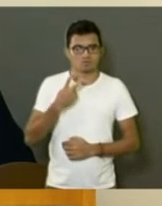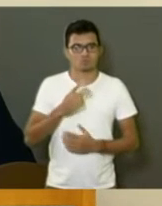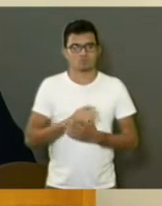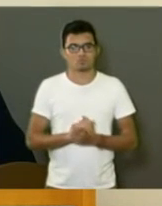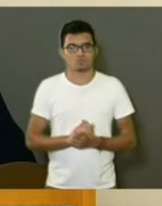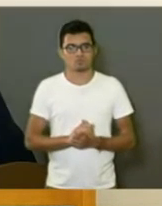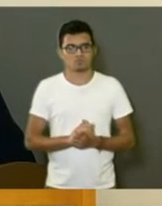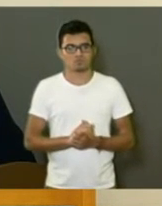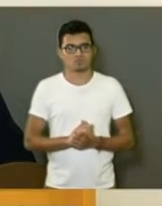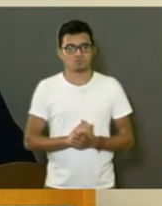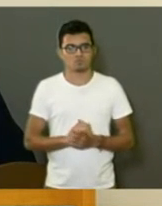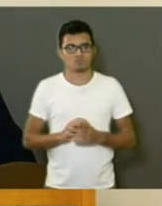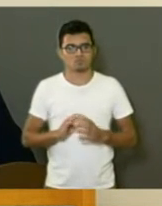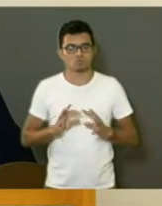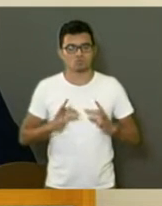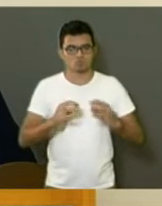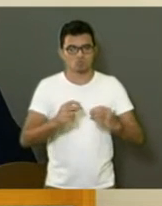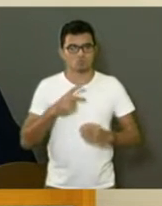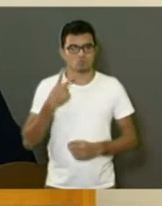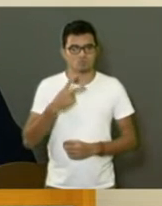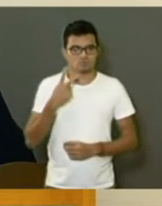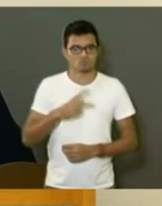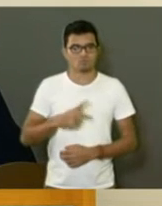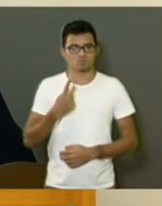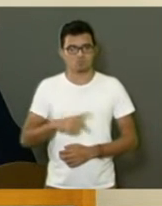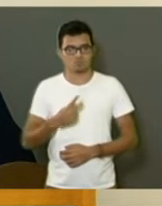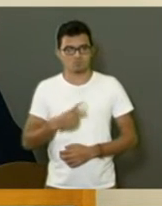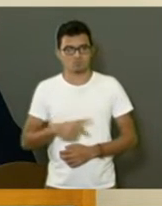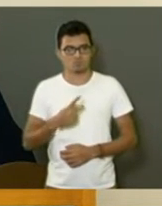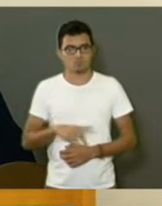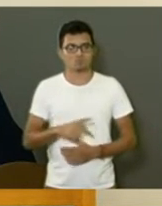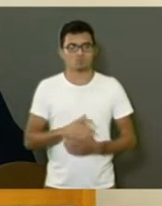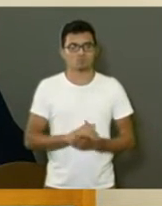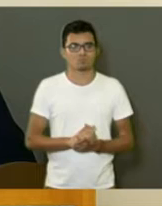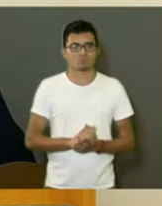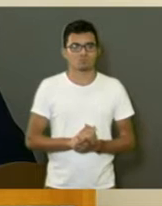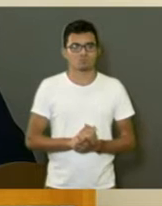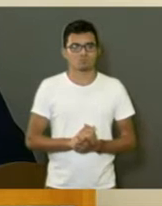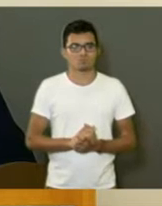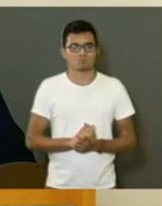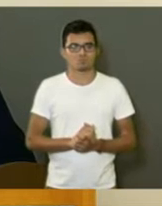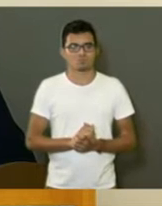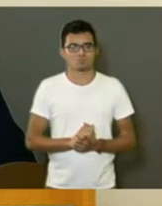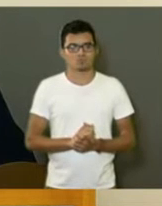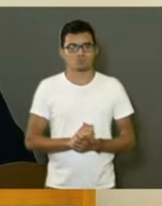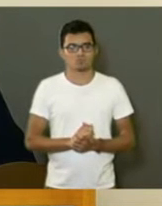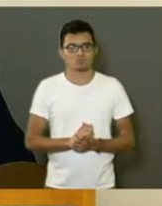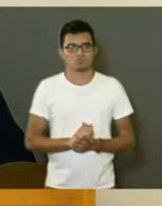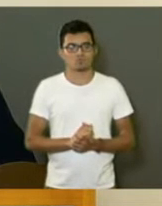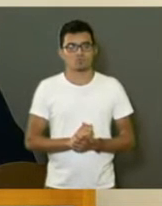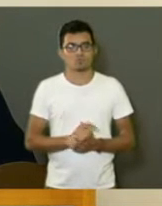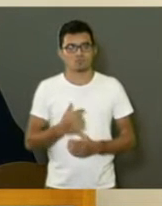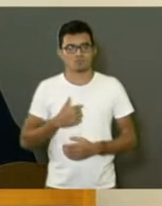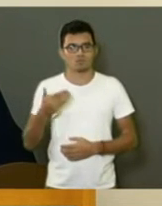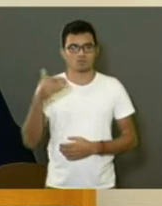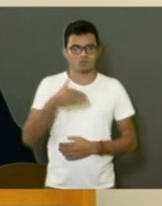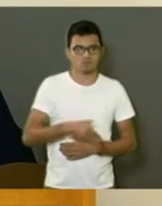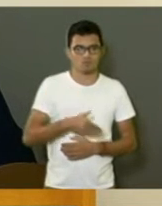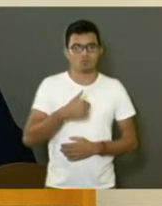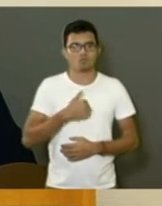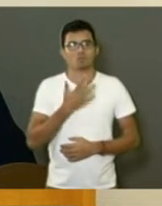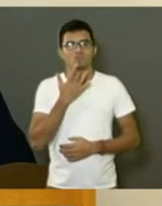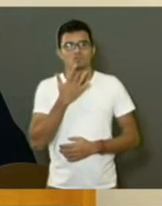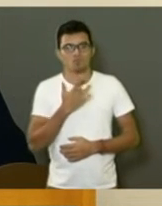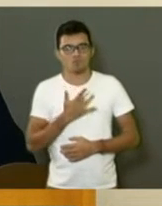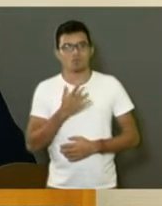a todos os vereadores dessa casa, que venham mesmo com essa vontade, com